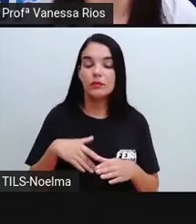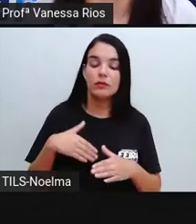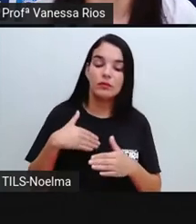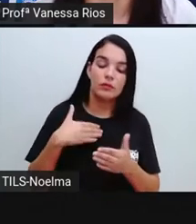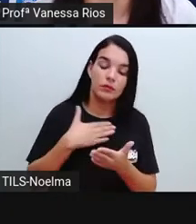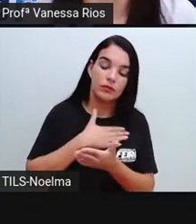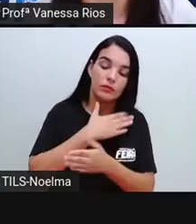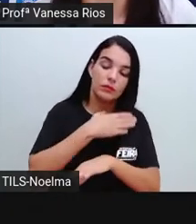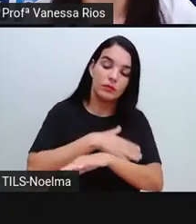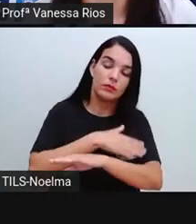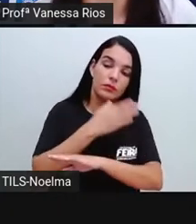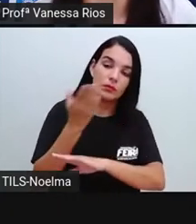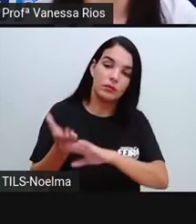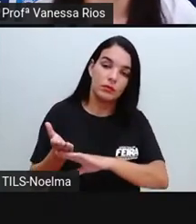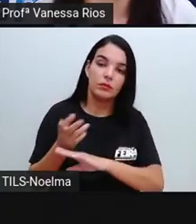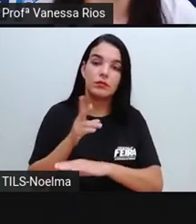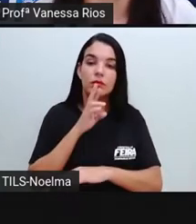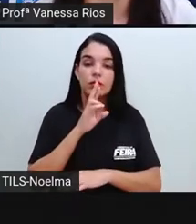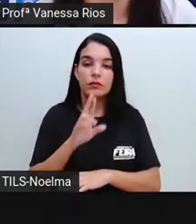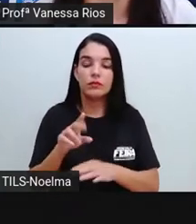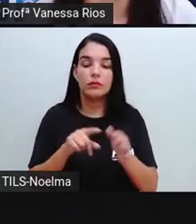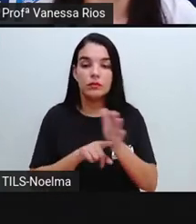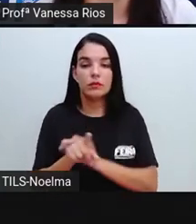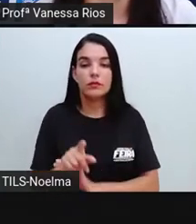as perguntas e respostas.